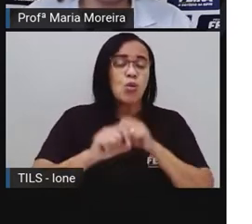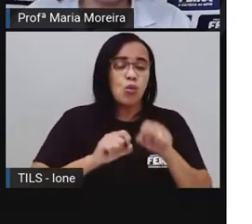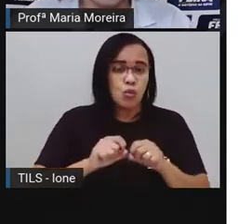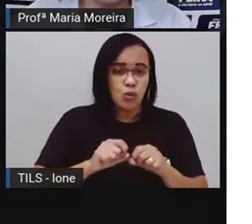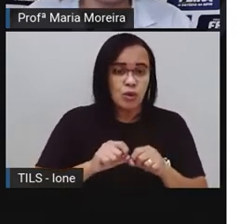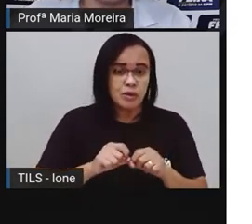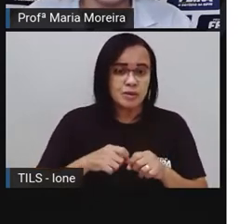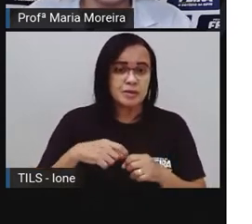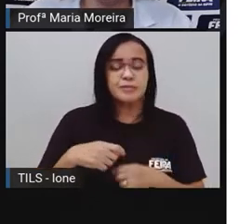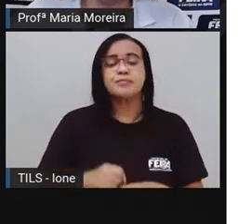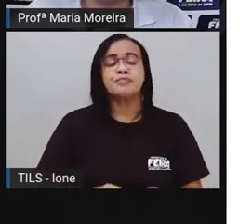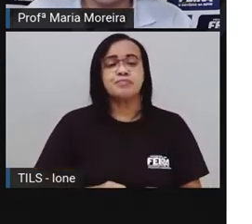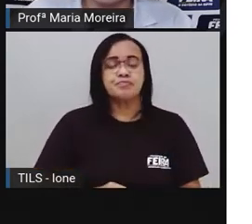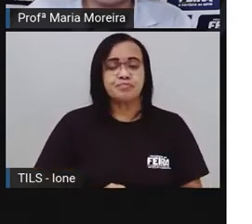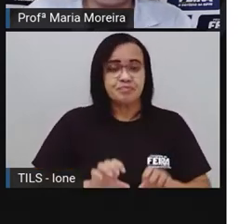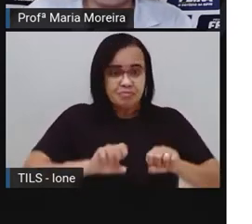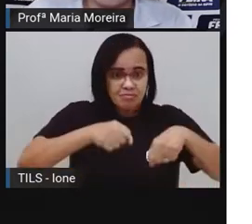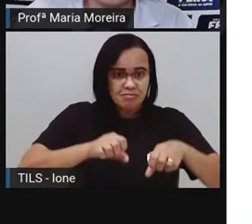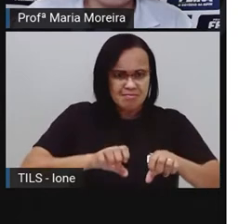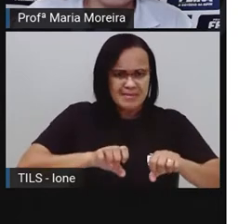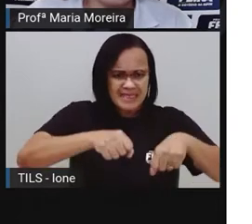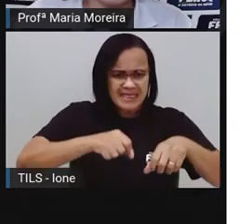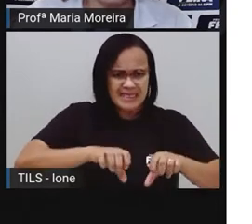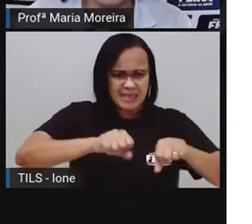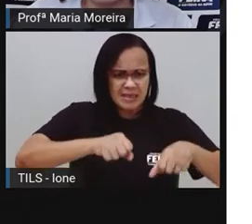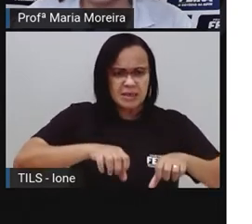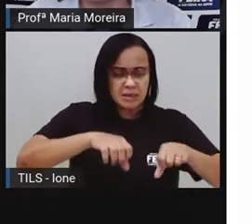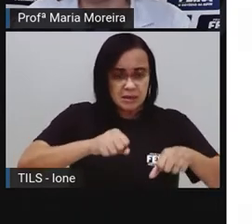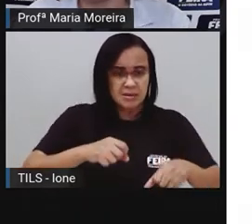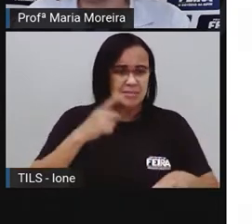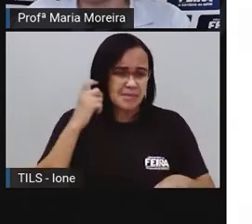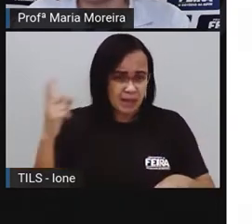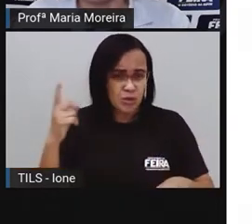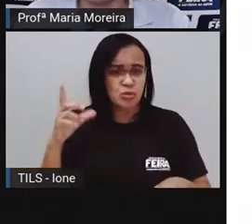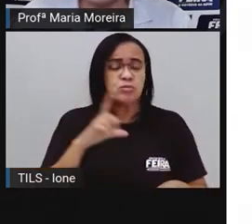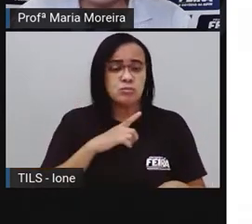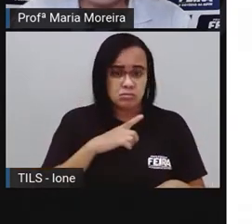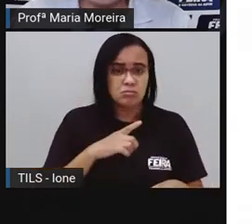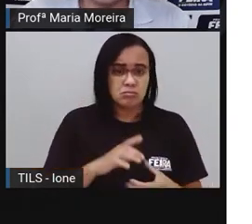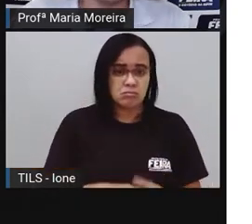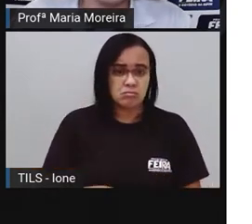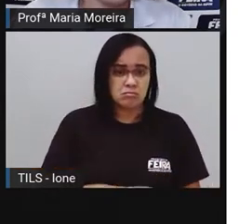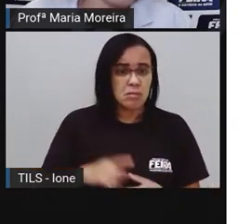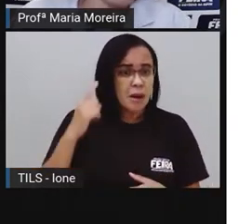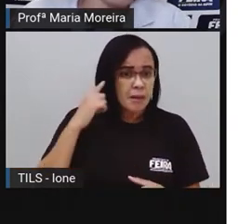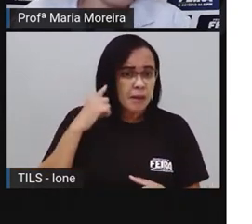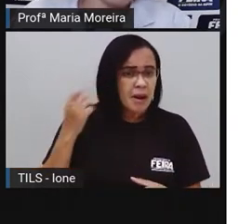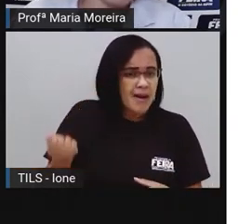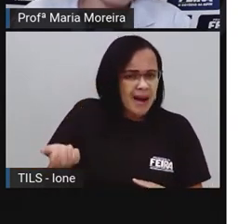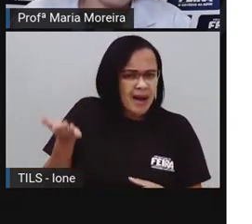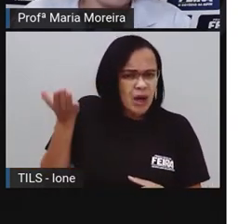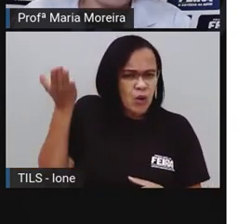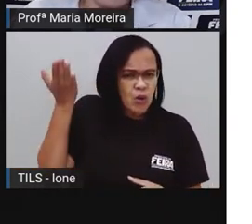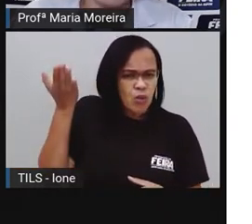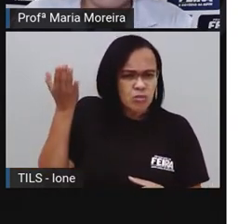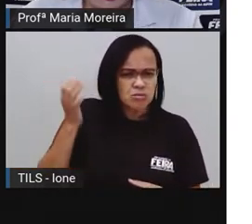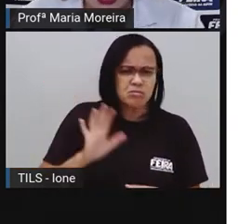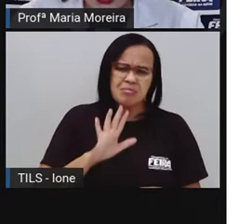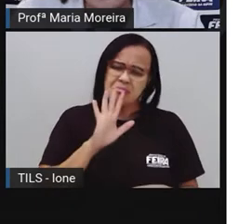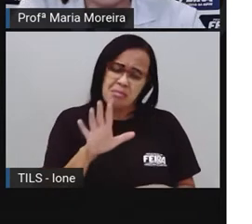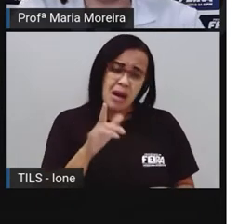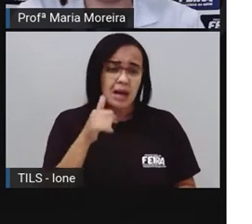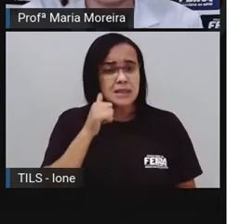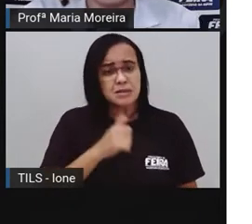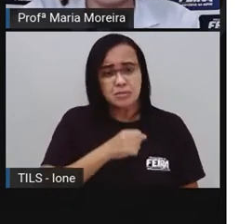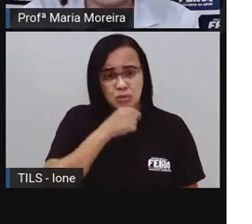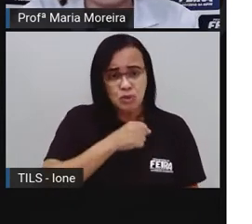torna muito alto, é provocada por tudo isso. Mas quer dizer que, então, se minha avó costura, minha madrinha que